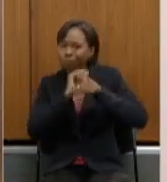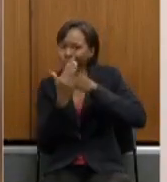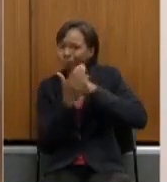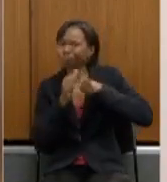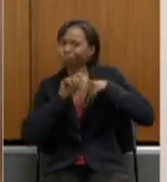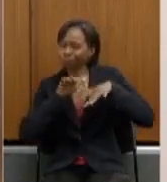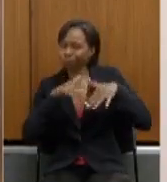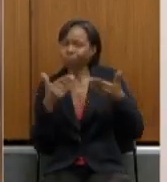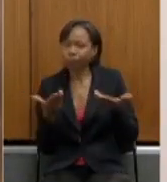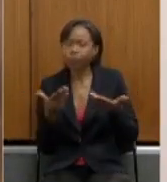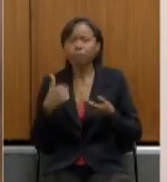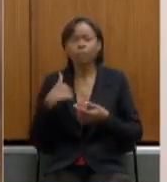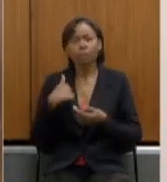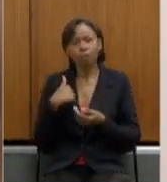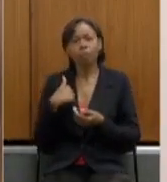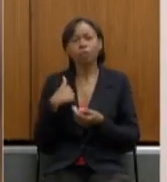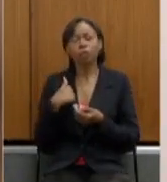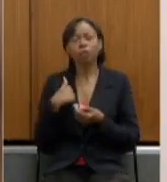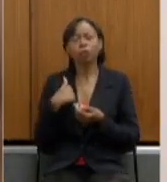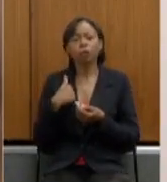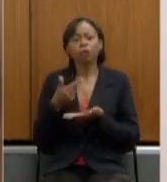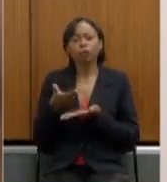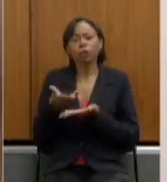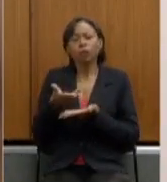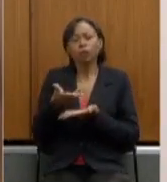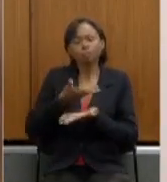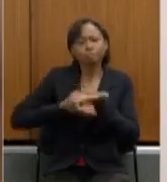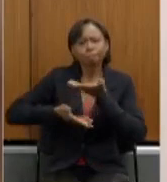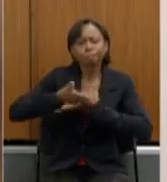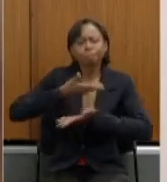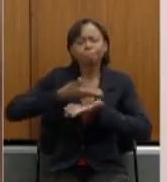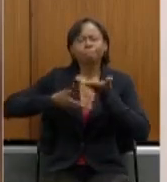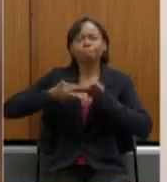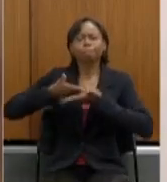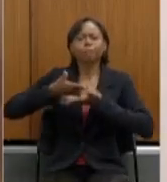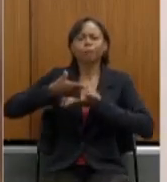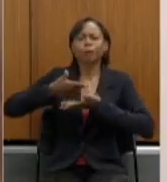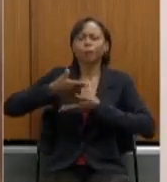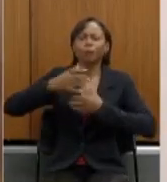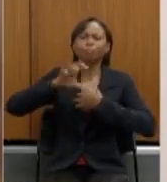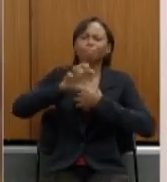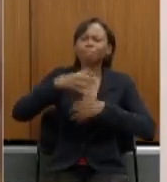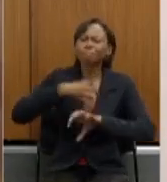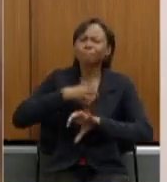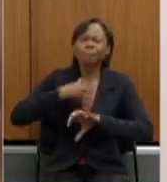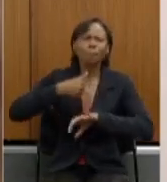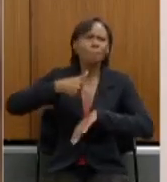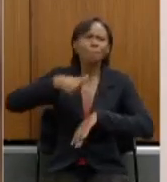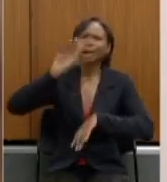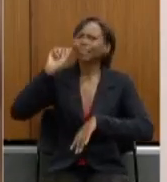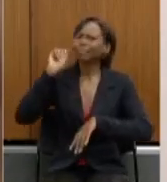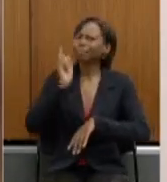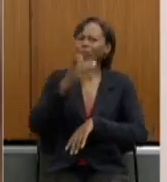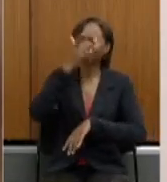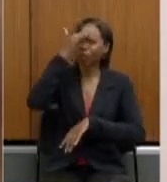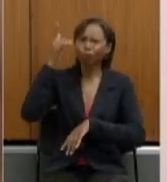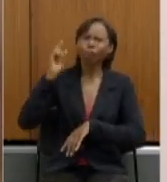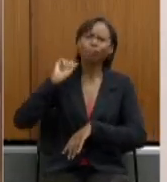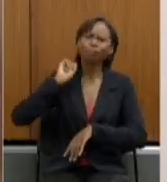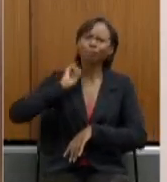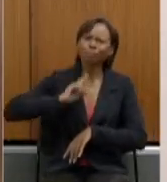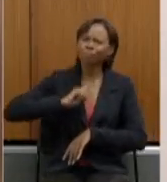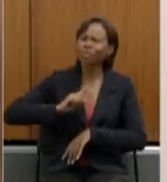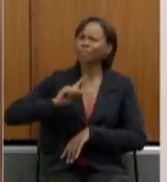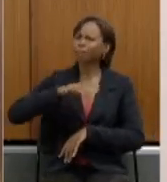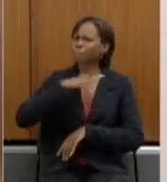terminar me solidarizando com as mais de mil e quinhentos mineiros e mineiras que perderam suas vidas dizer que num tempo de pandemia esse